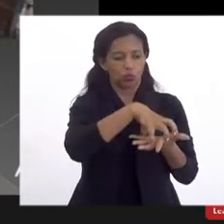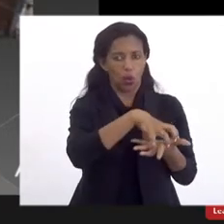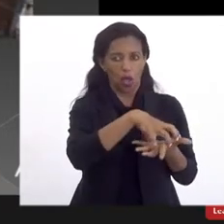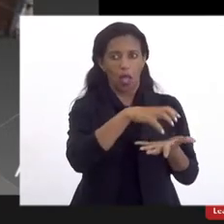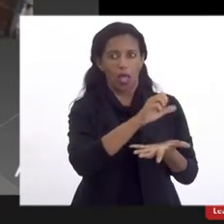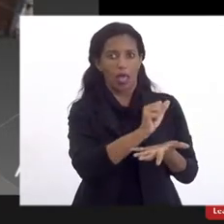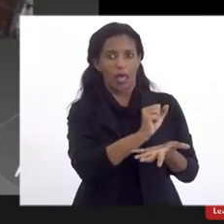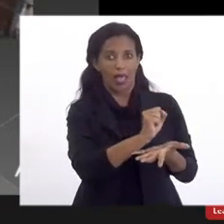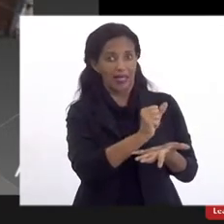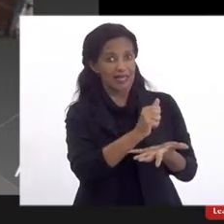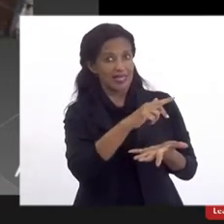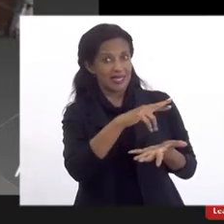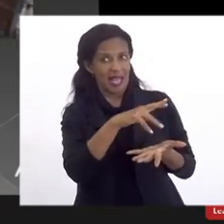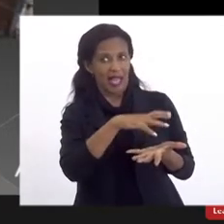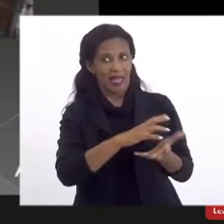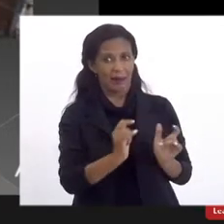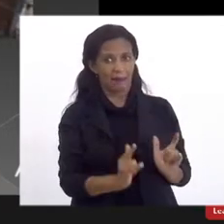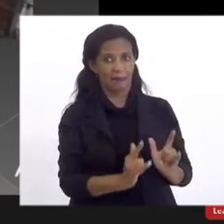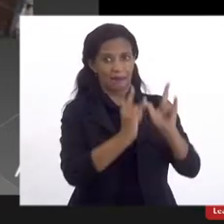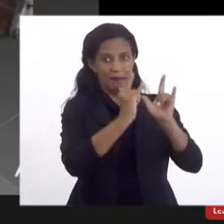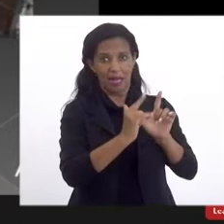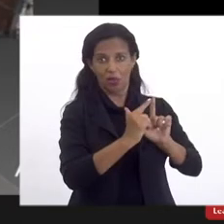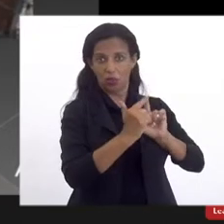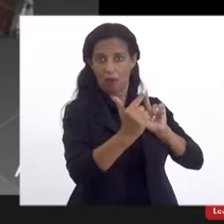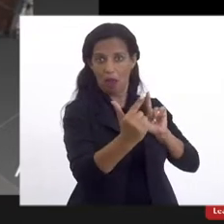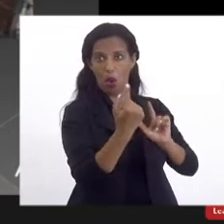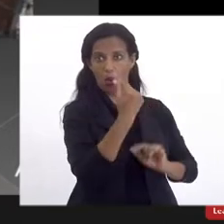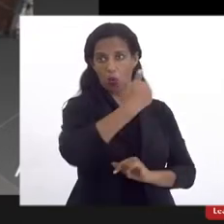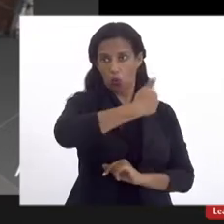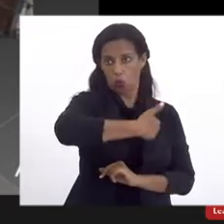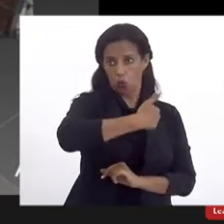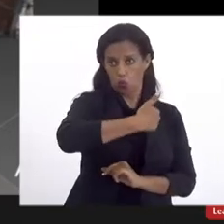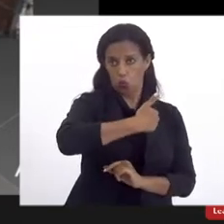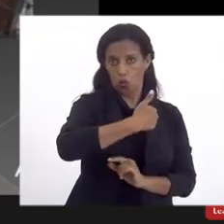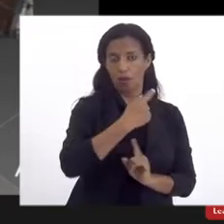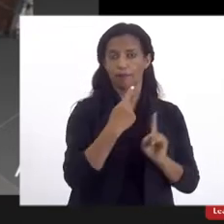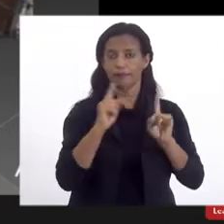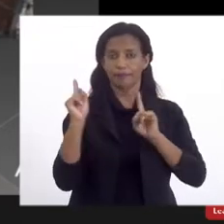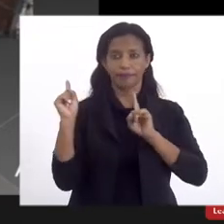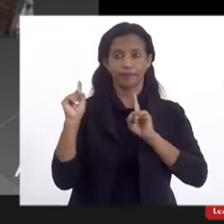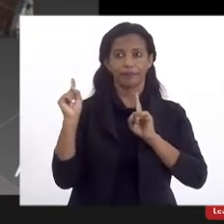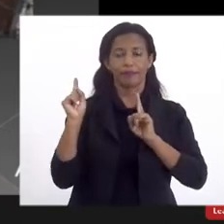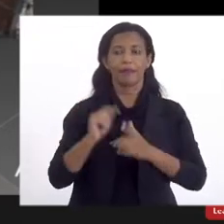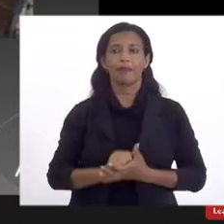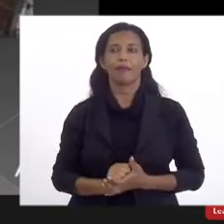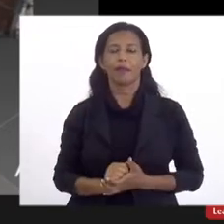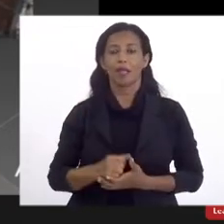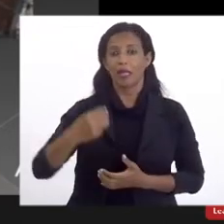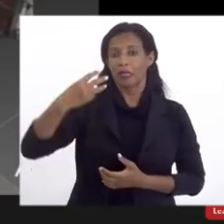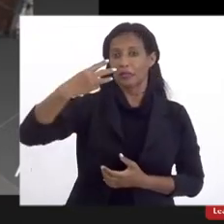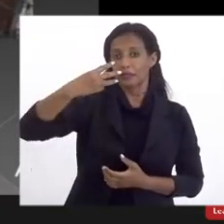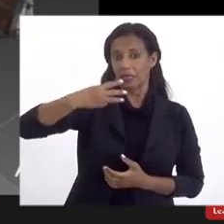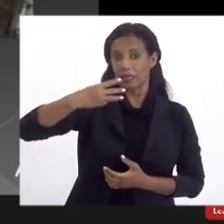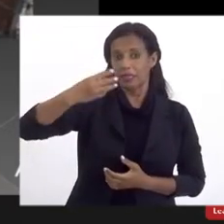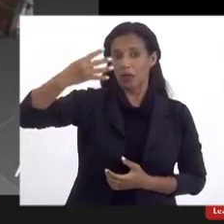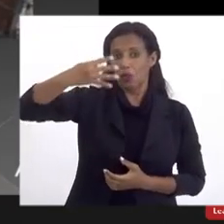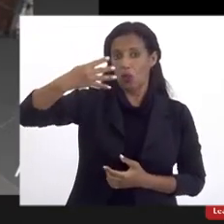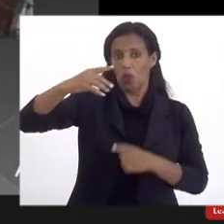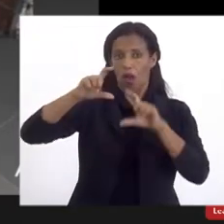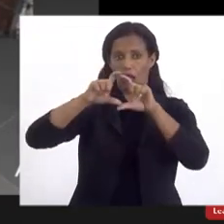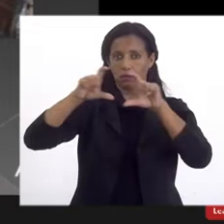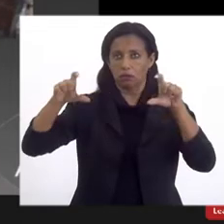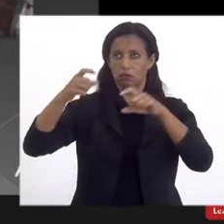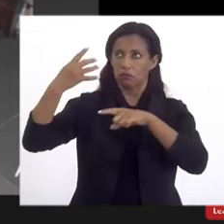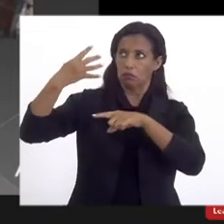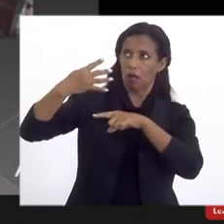nesse grande prédio aqui, o prédio 1, aqui, ocupamos o terceiro e o quarto andares, com a parte